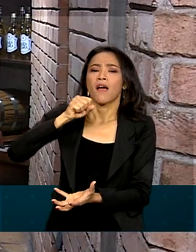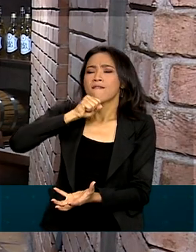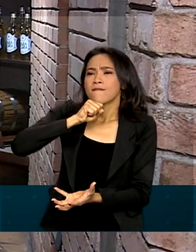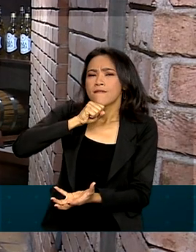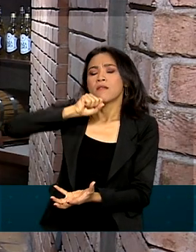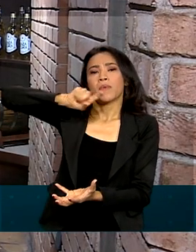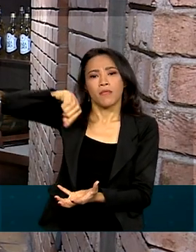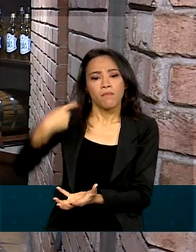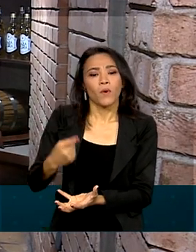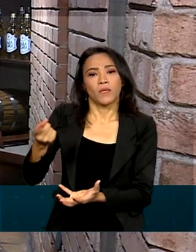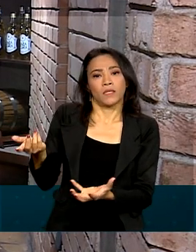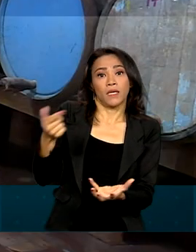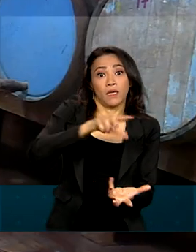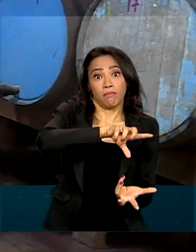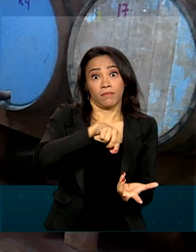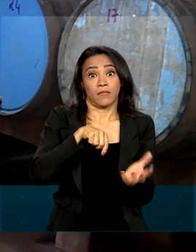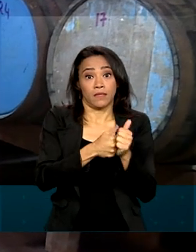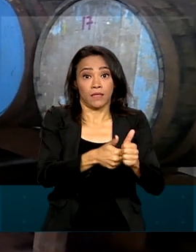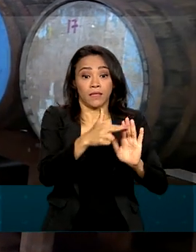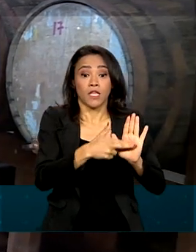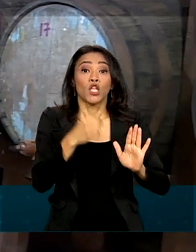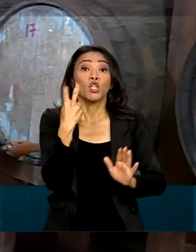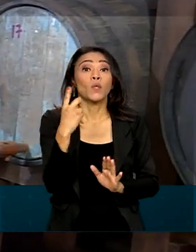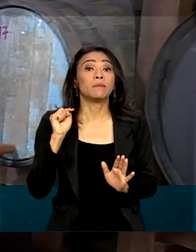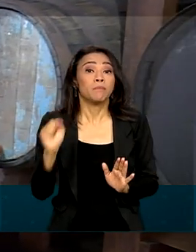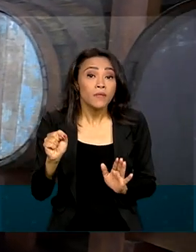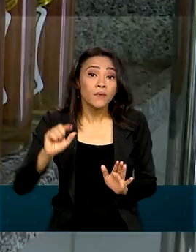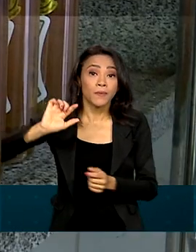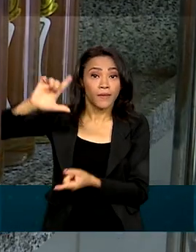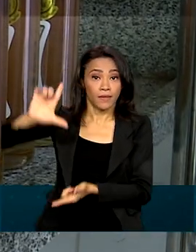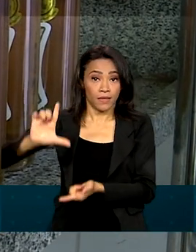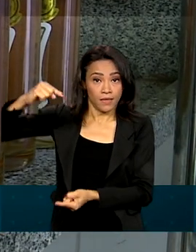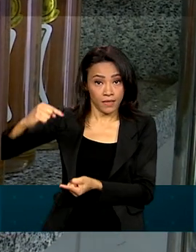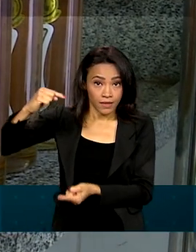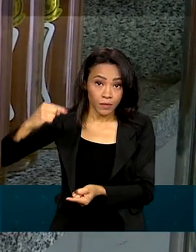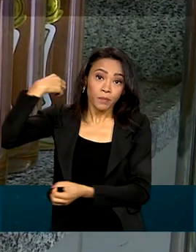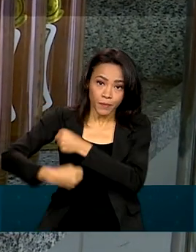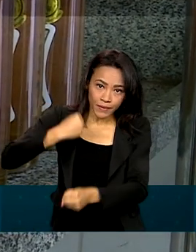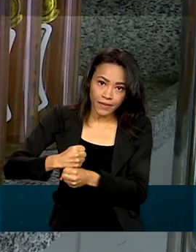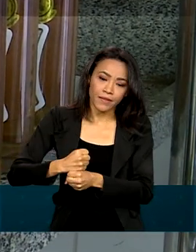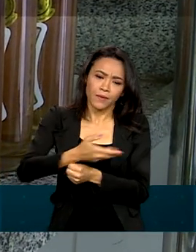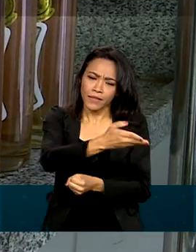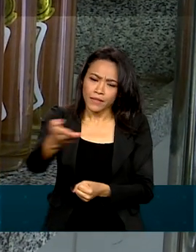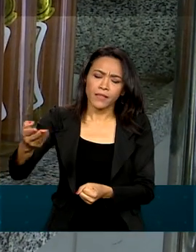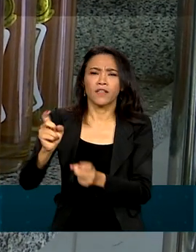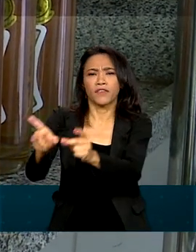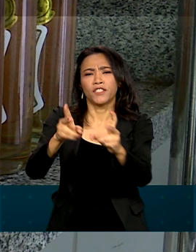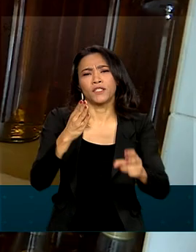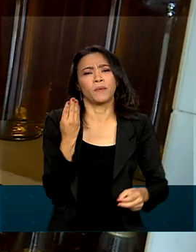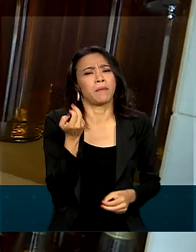Ele tem capacidade para produzir até 2 mil litros de cachaça por ano. O produto final é vendido em bares,